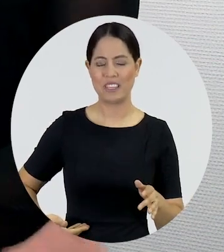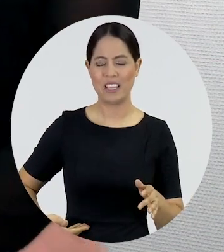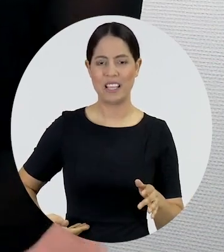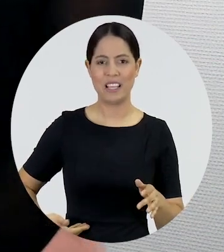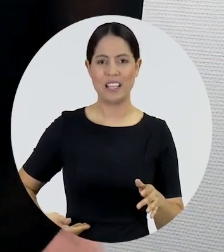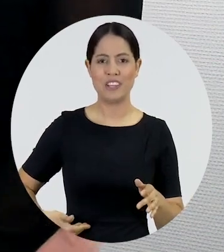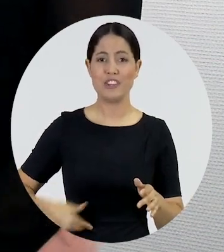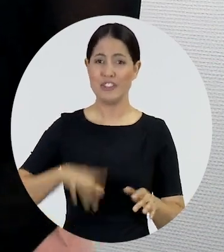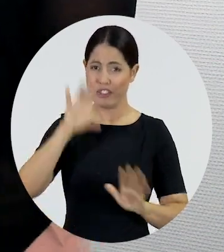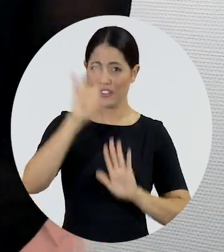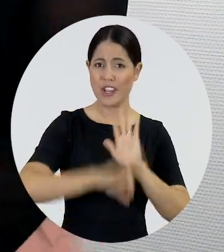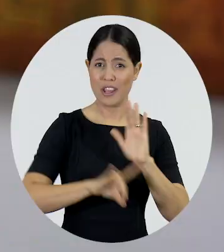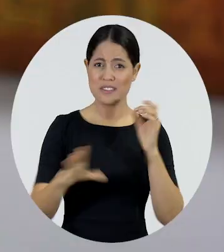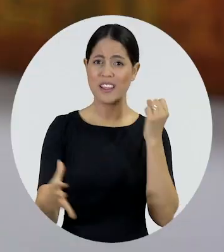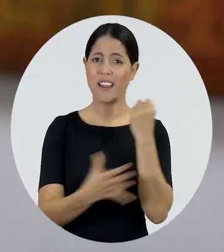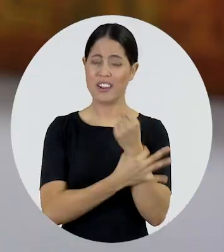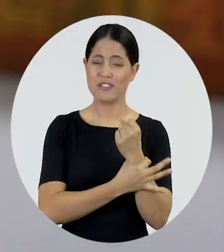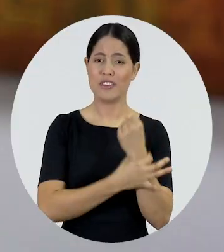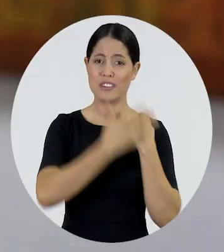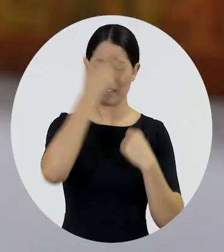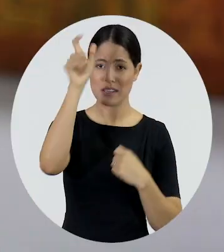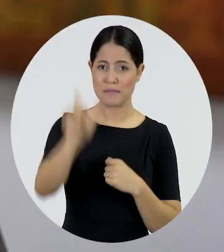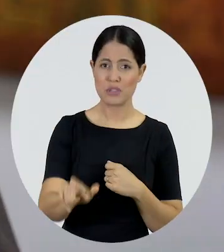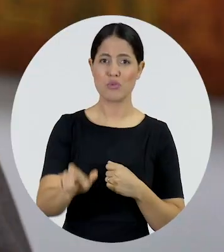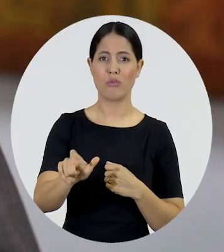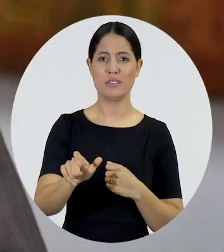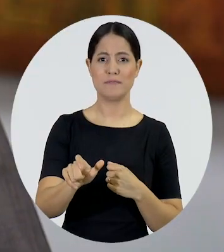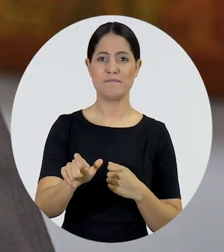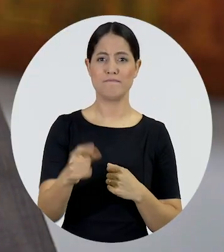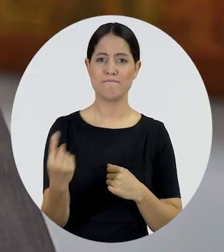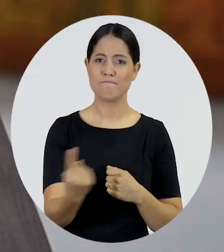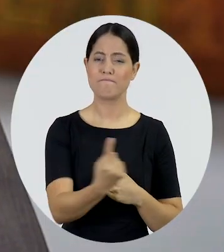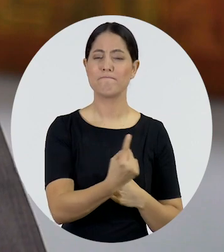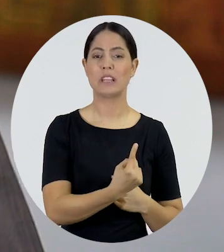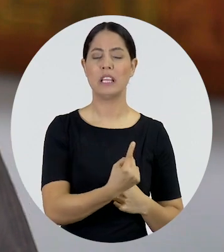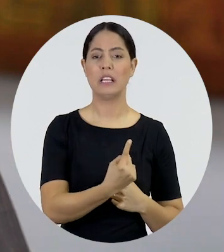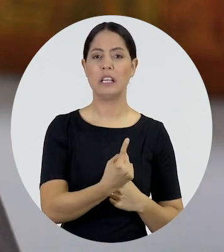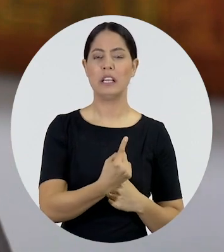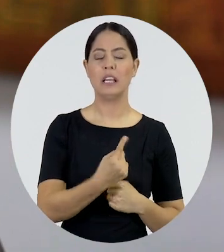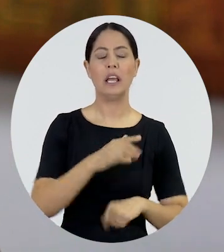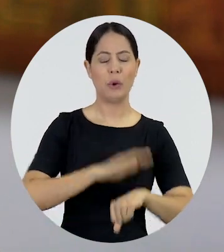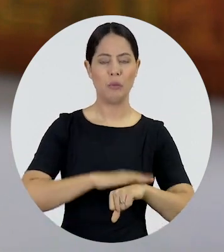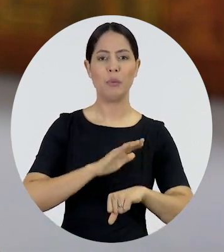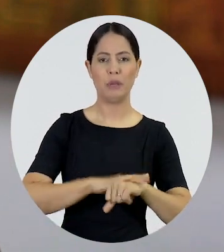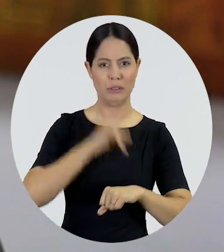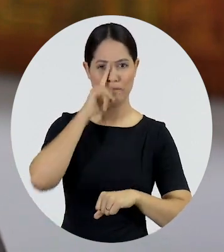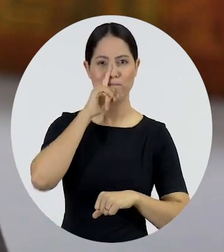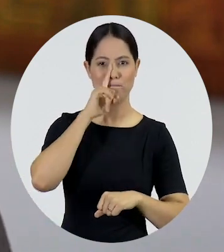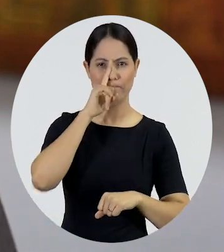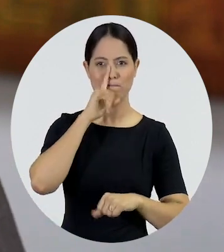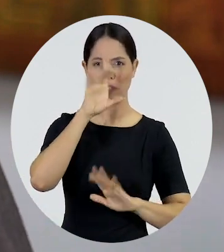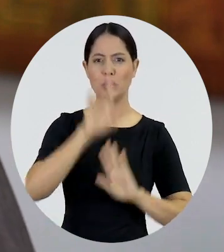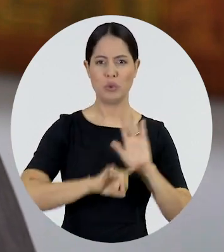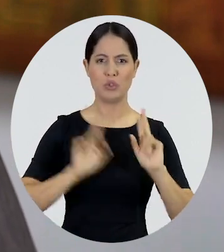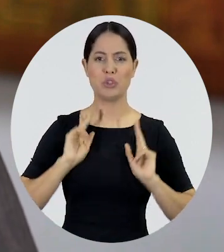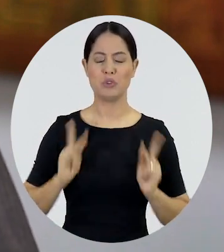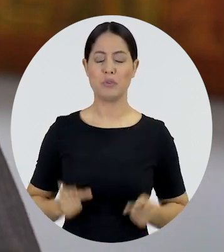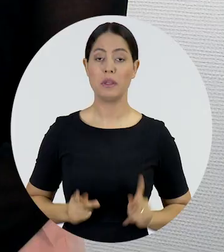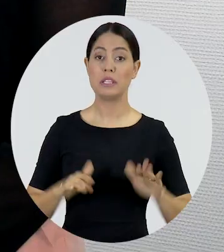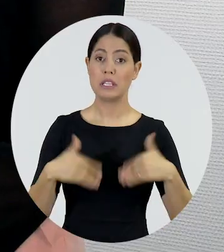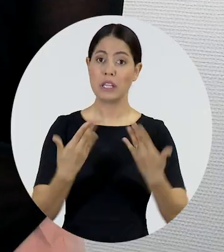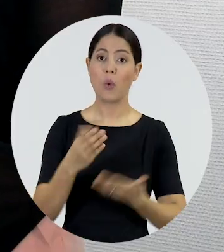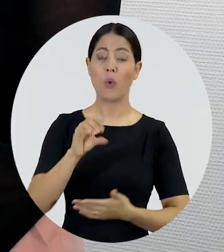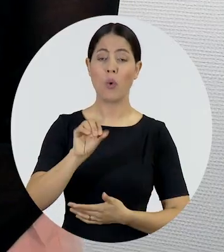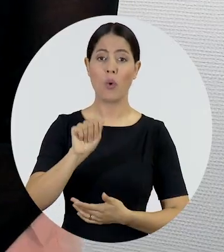garroteamento dos direitos e garantias individuais. É um momento de crise dos direitos humanos. E a OAB tem se